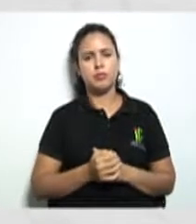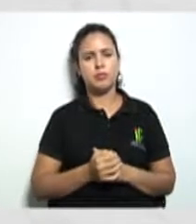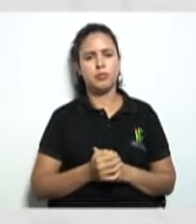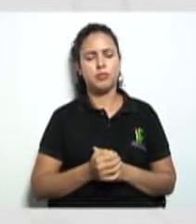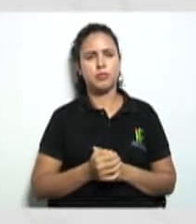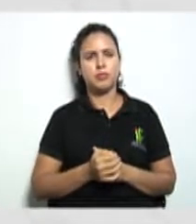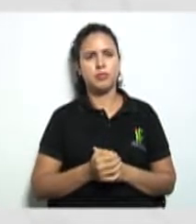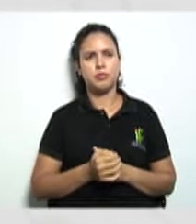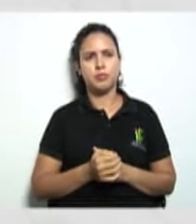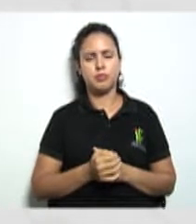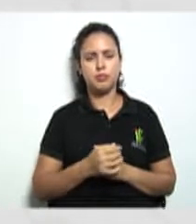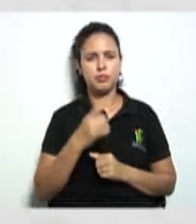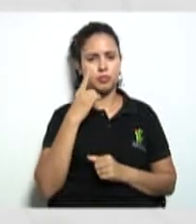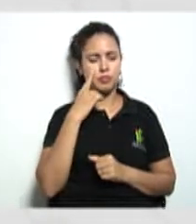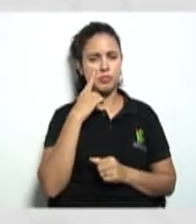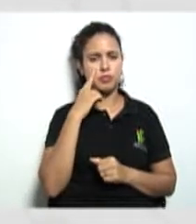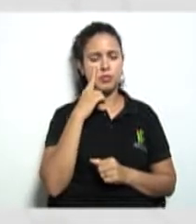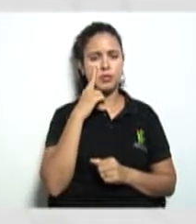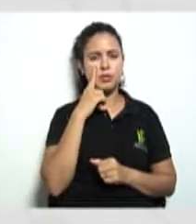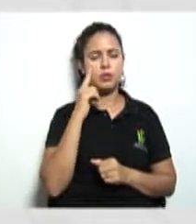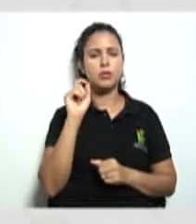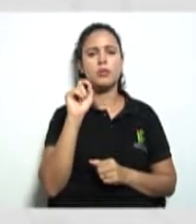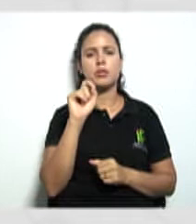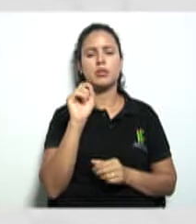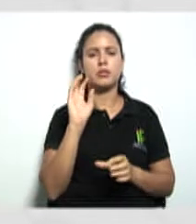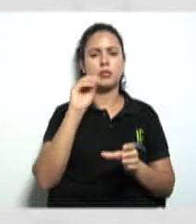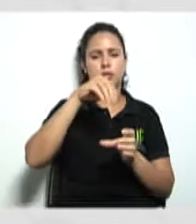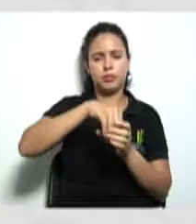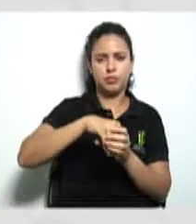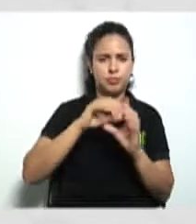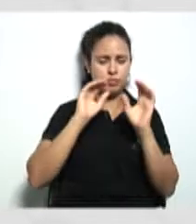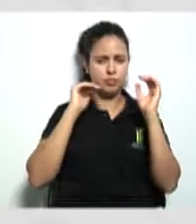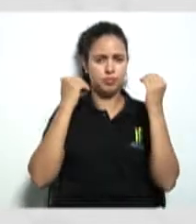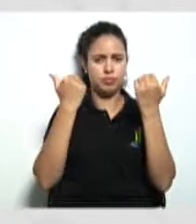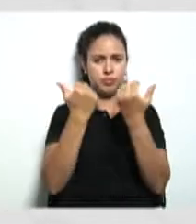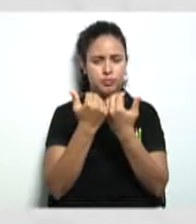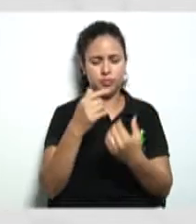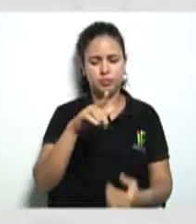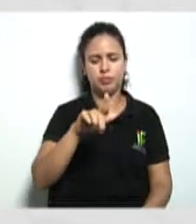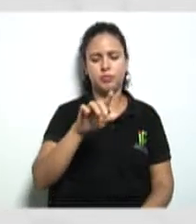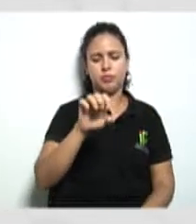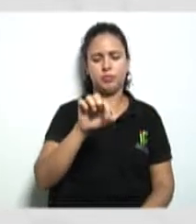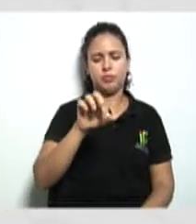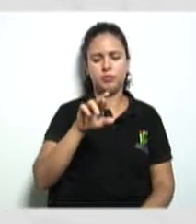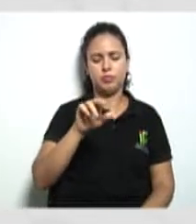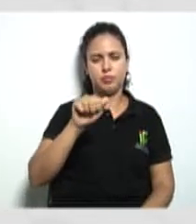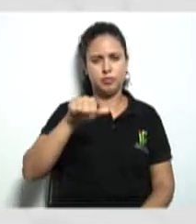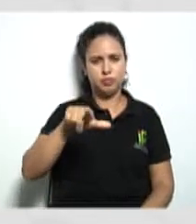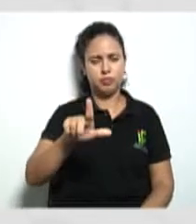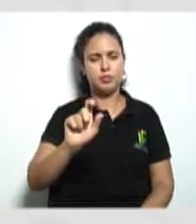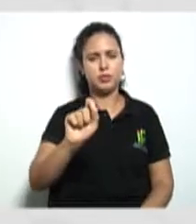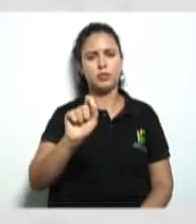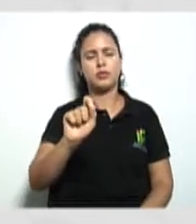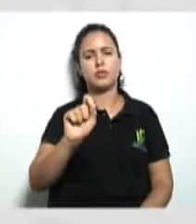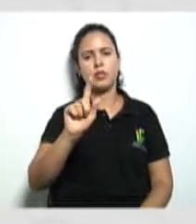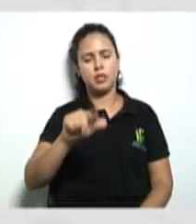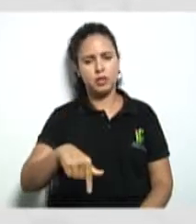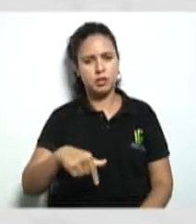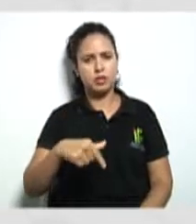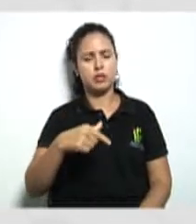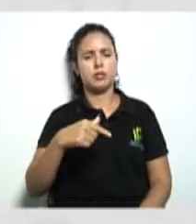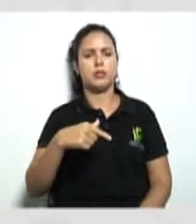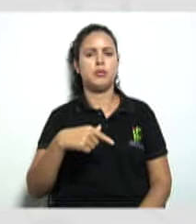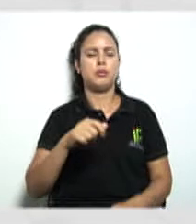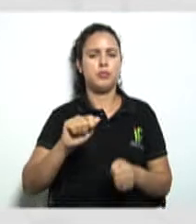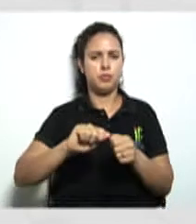vamos ver aqui o que acontece dentro da Assembleia Geral. A Assembleia Geral de Constituição será realizada por